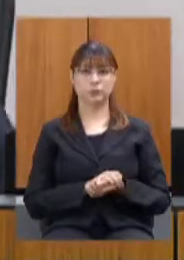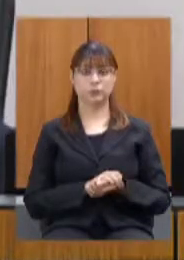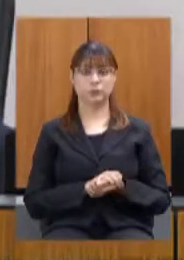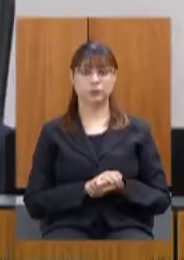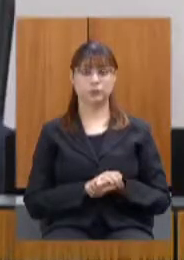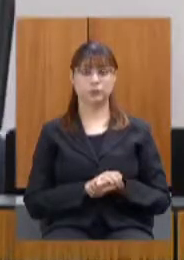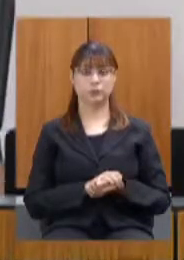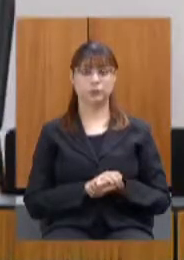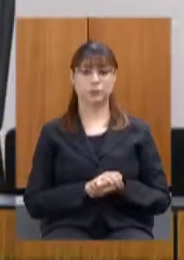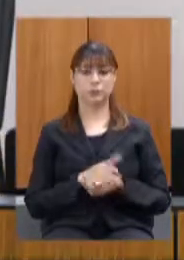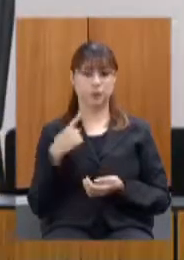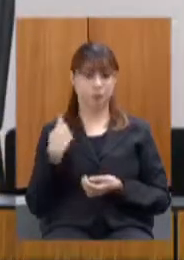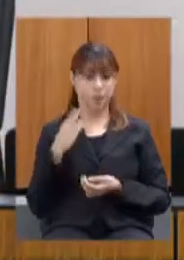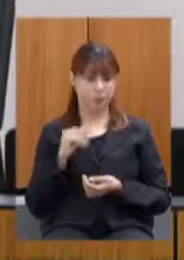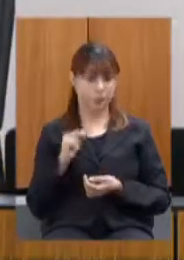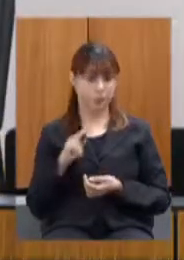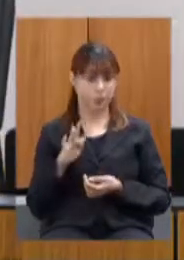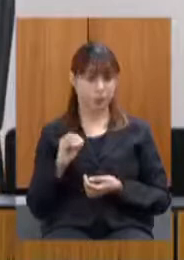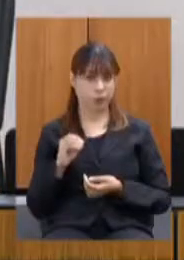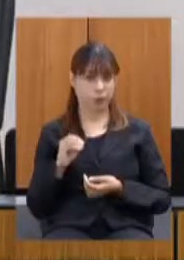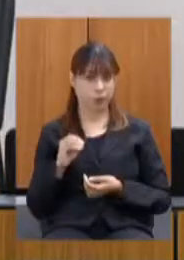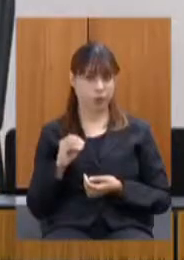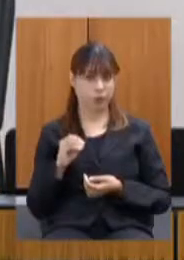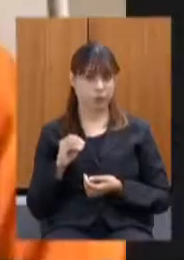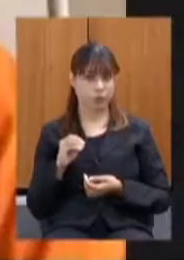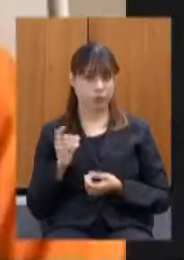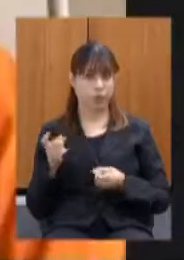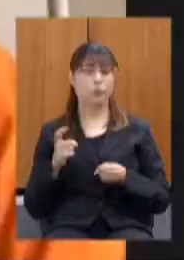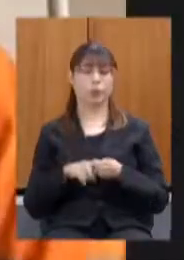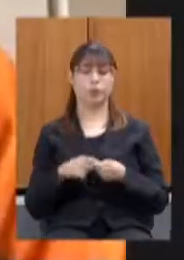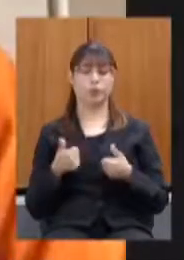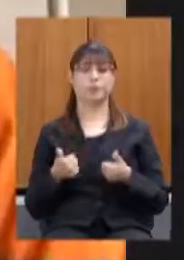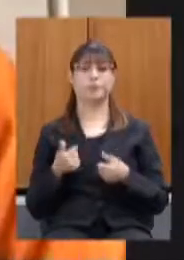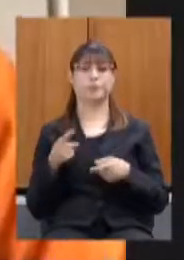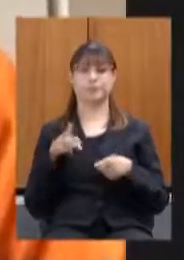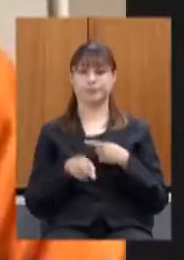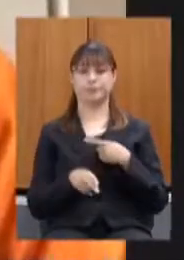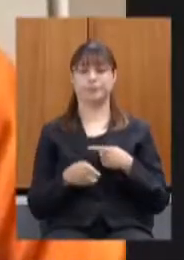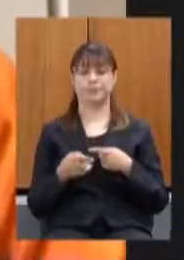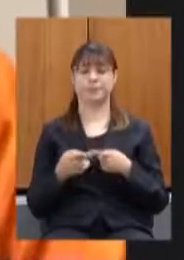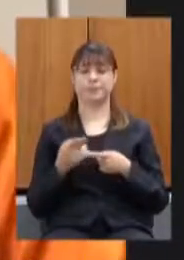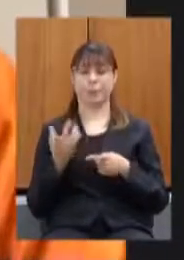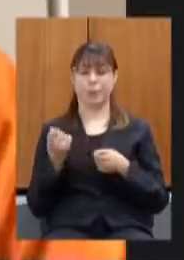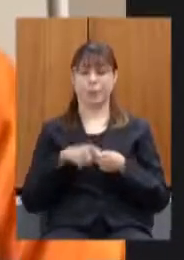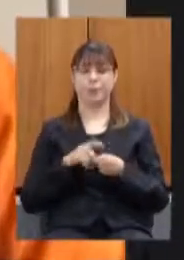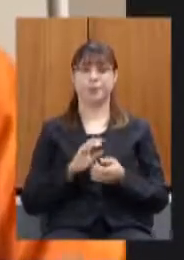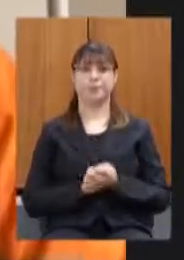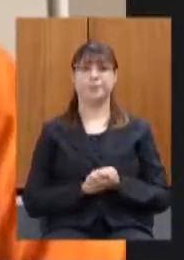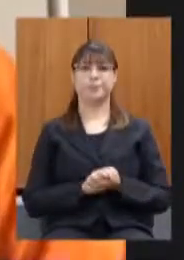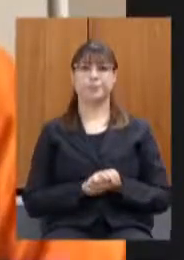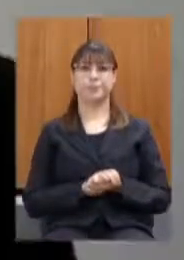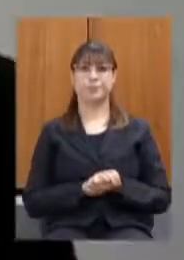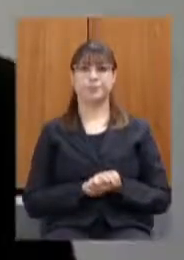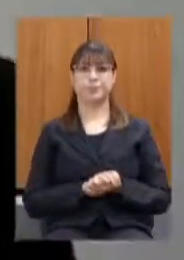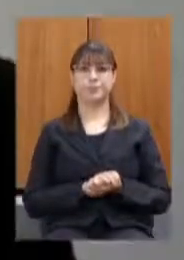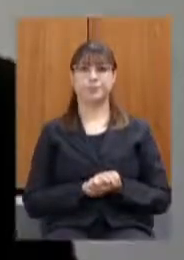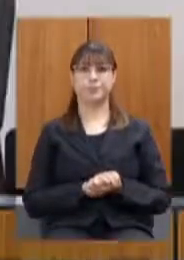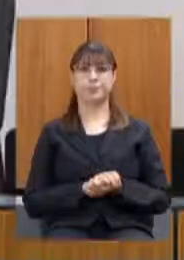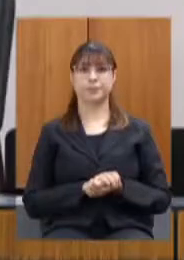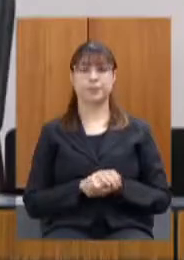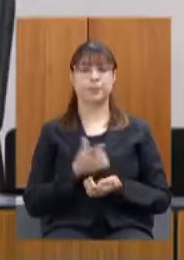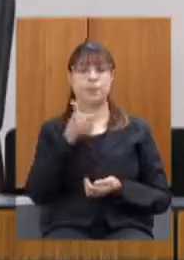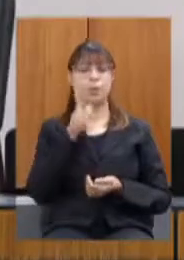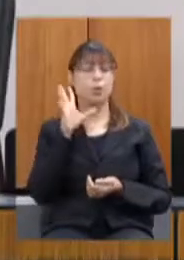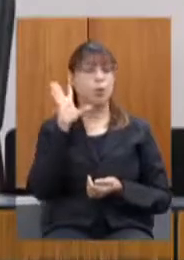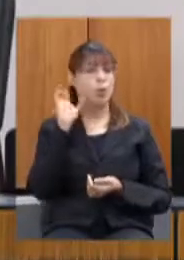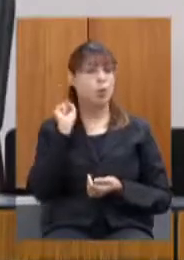deputado Bartô voltei voltei aí presidente caiu aqui rapidamente cortou o Bartô não conseguiu ouvir